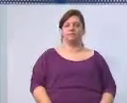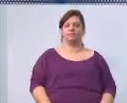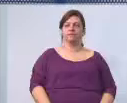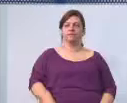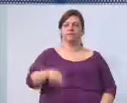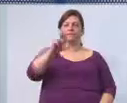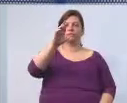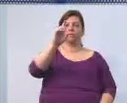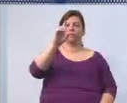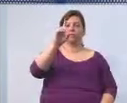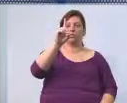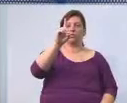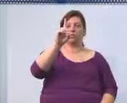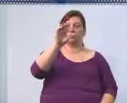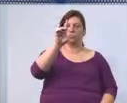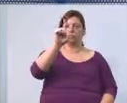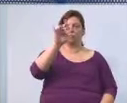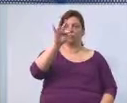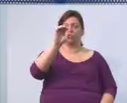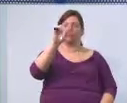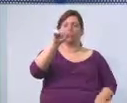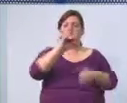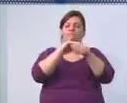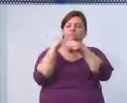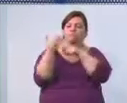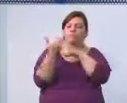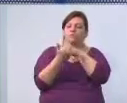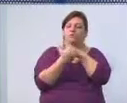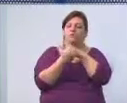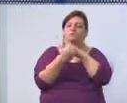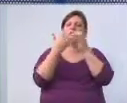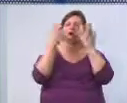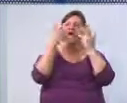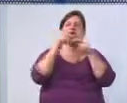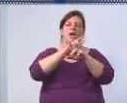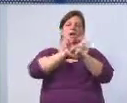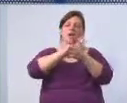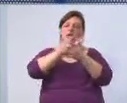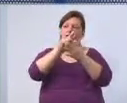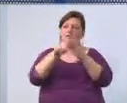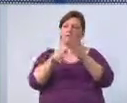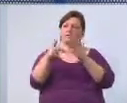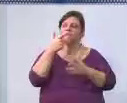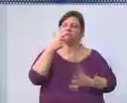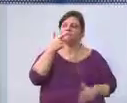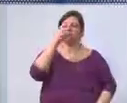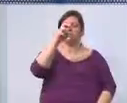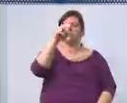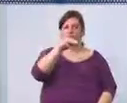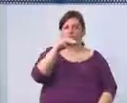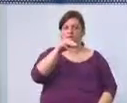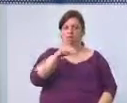Protetora dos Animais estará fazendo uso da tribuna por cinco minutos. Rodolfo.